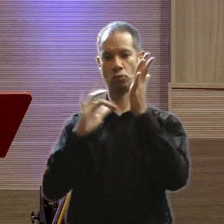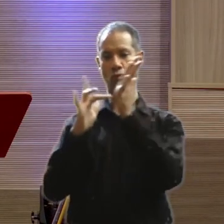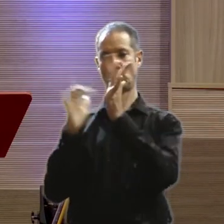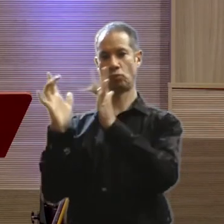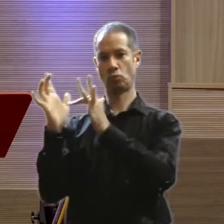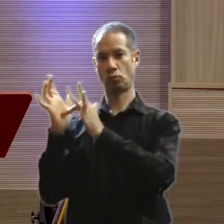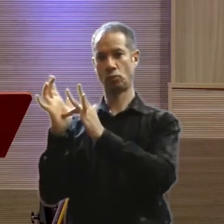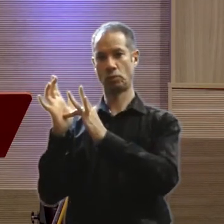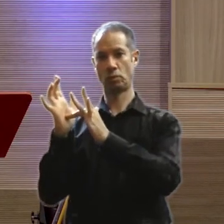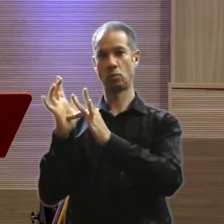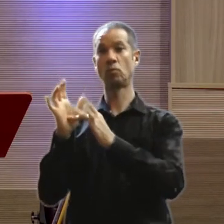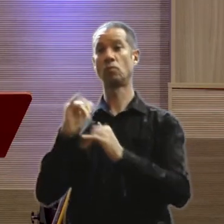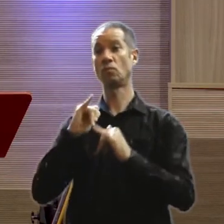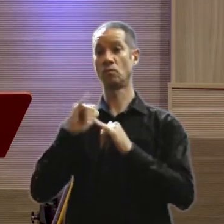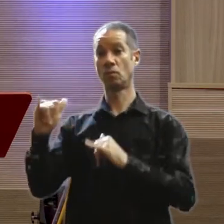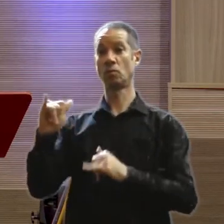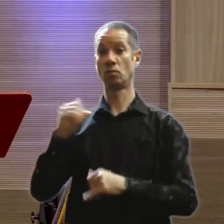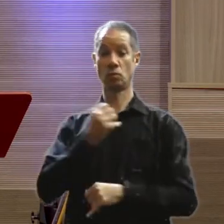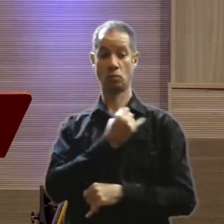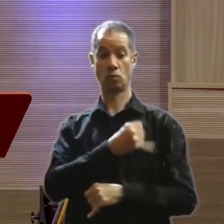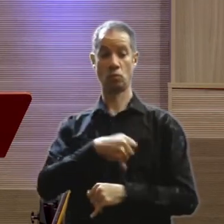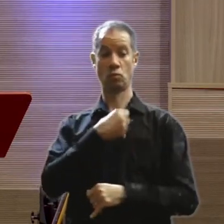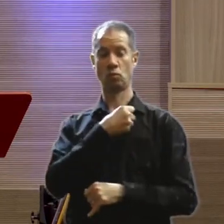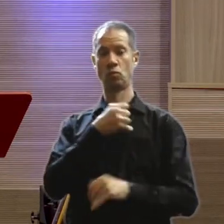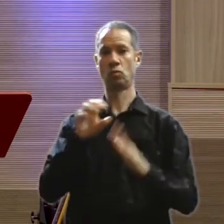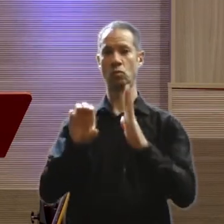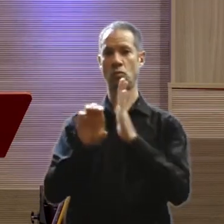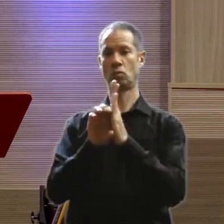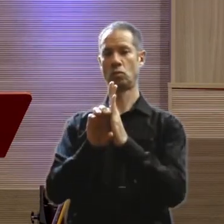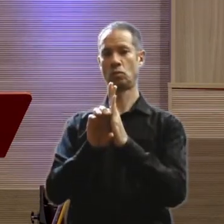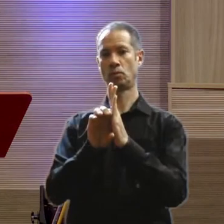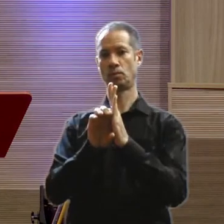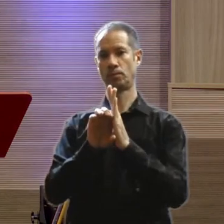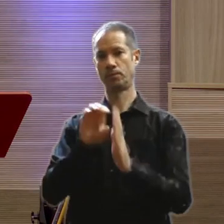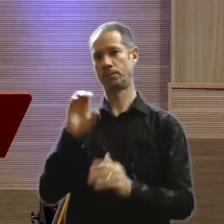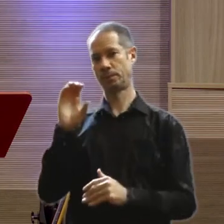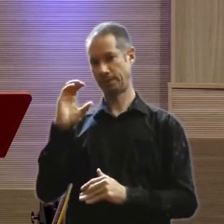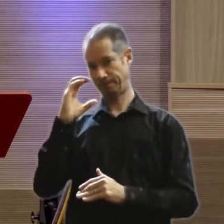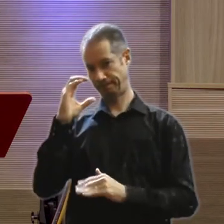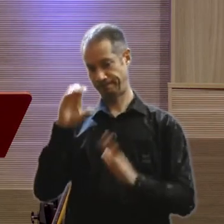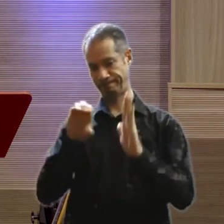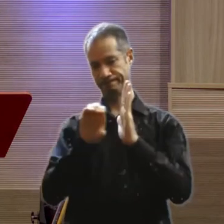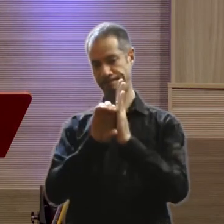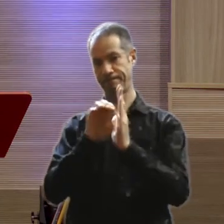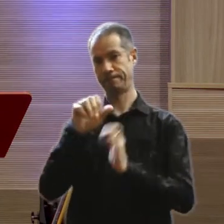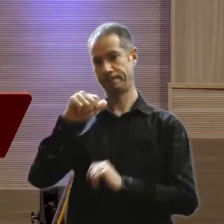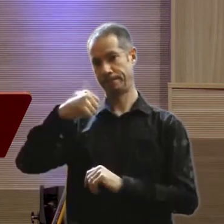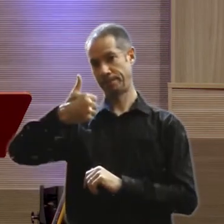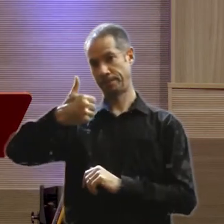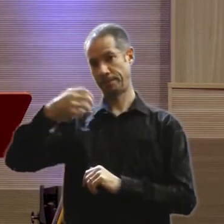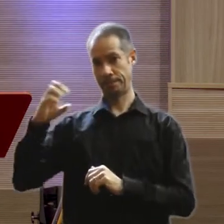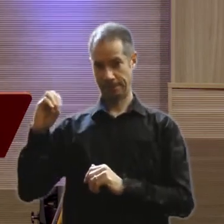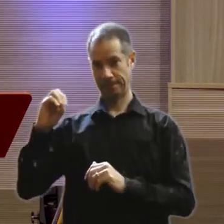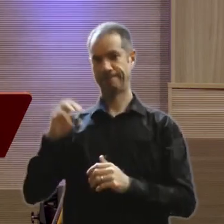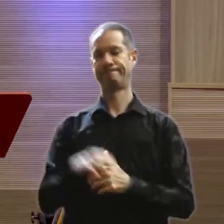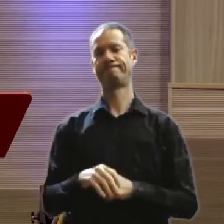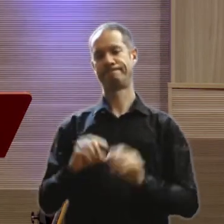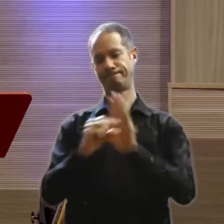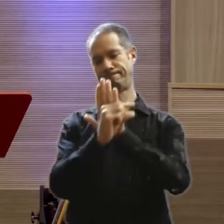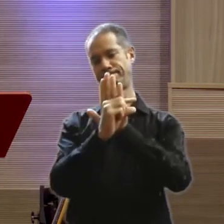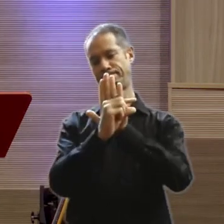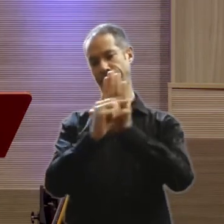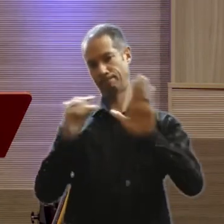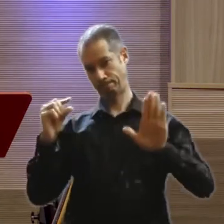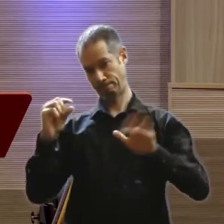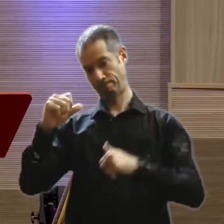No capítulo, letra C, capítulo 10, versículo